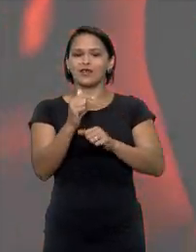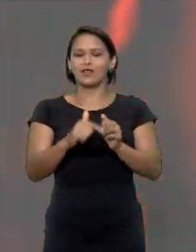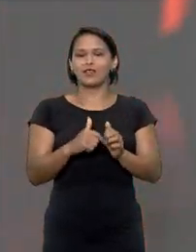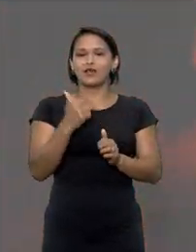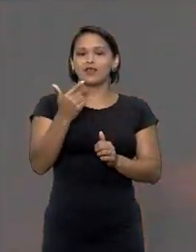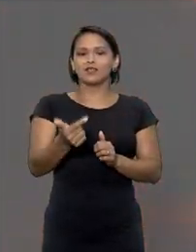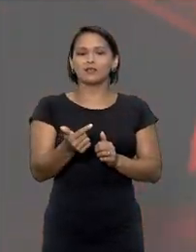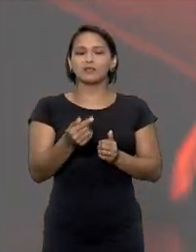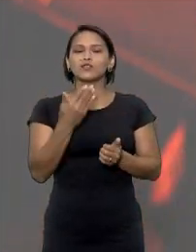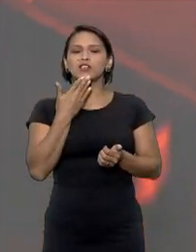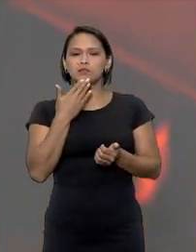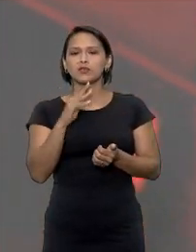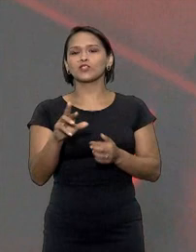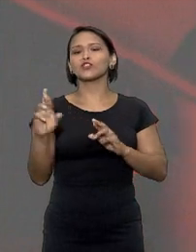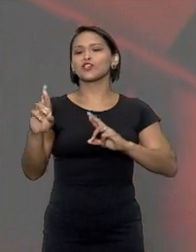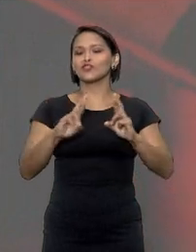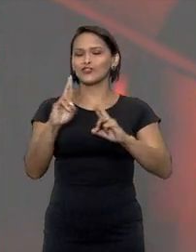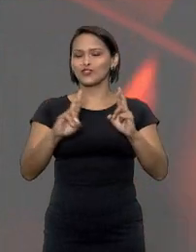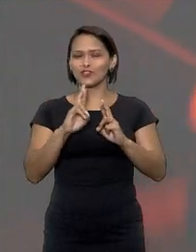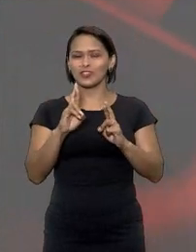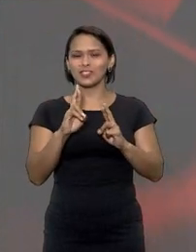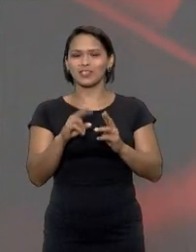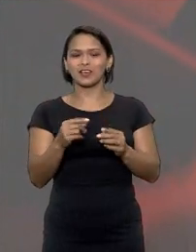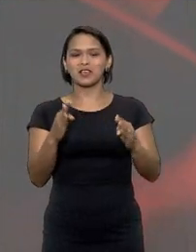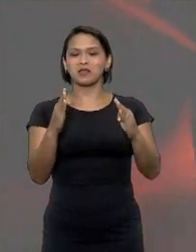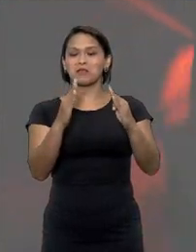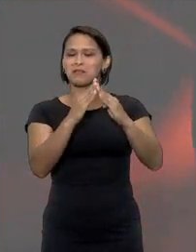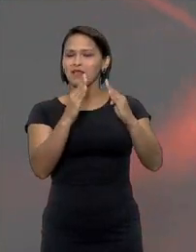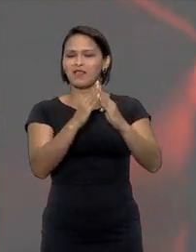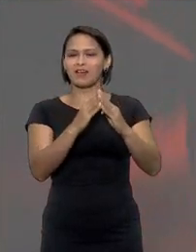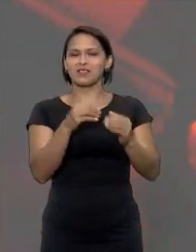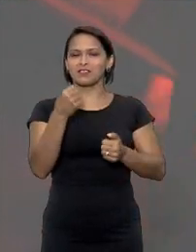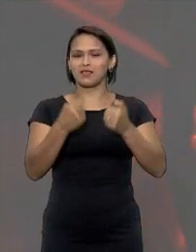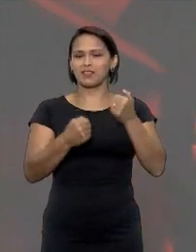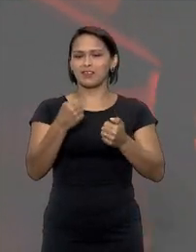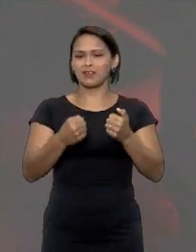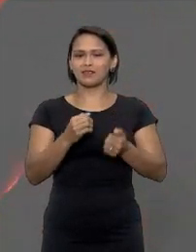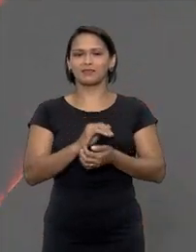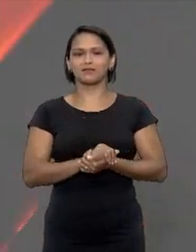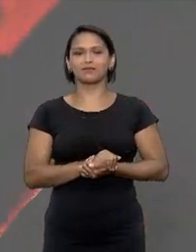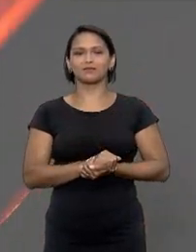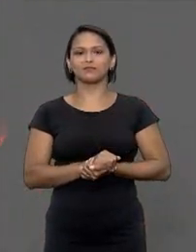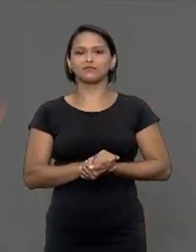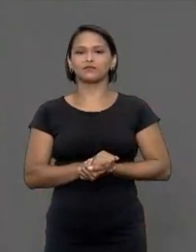e depois exigia dinheiro e outros bens para não divulgar o conteúdo